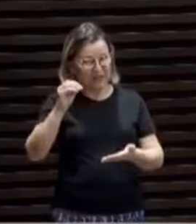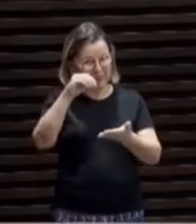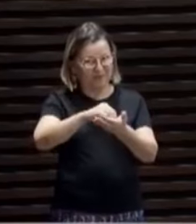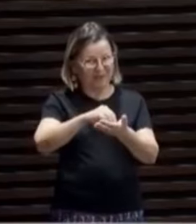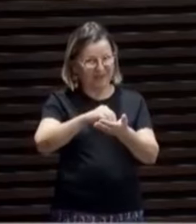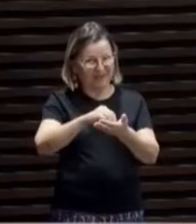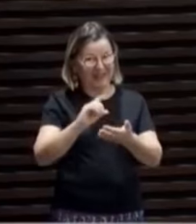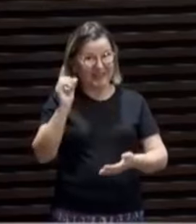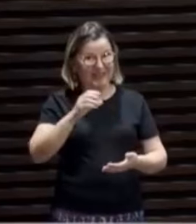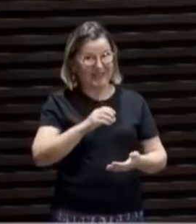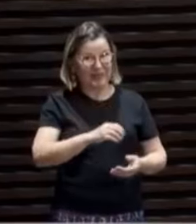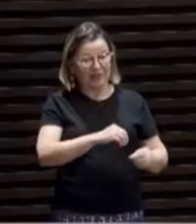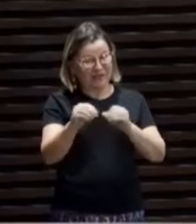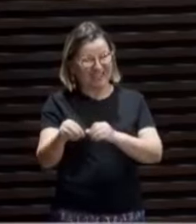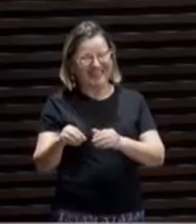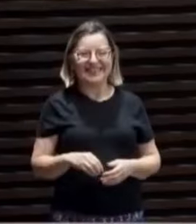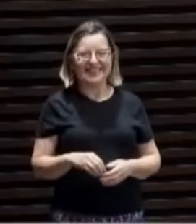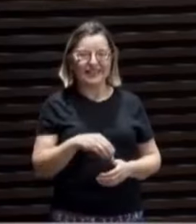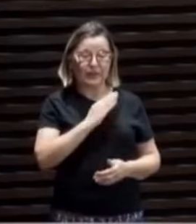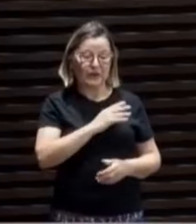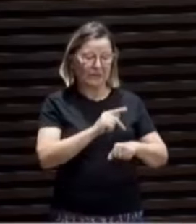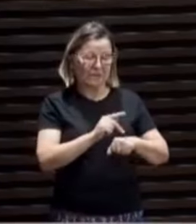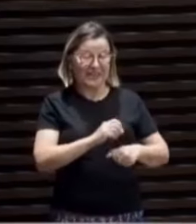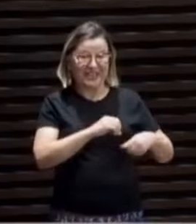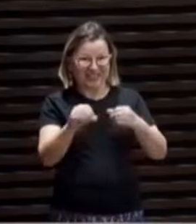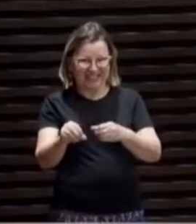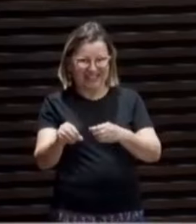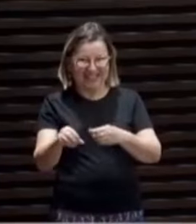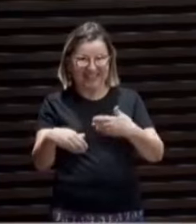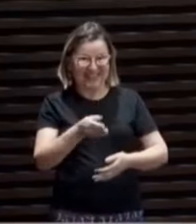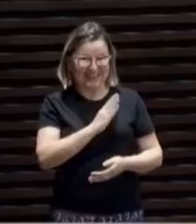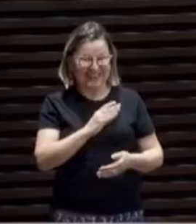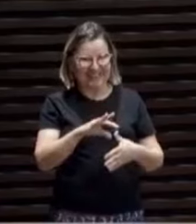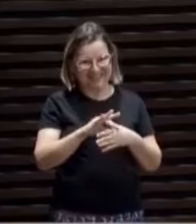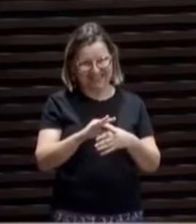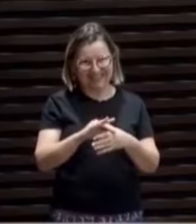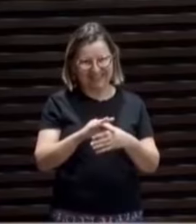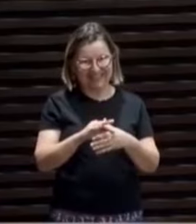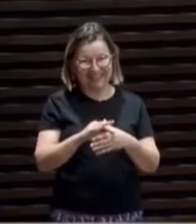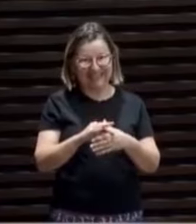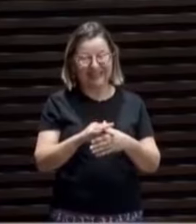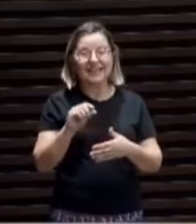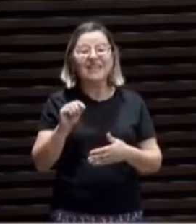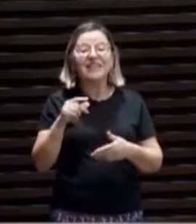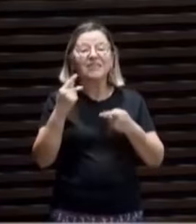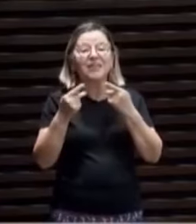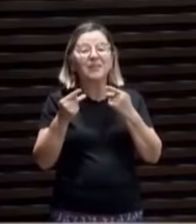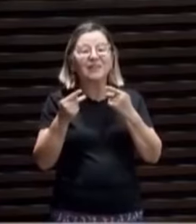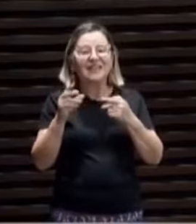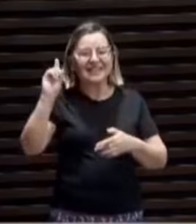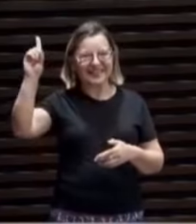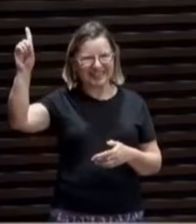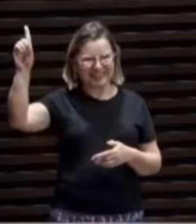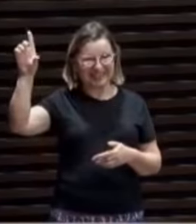é ele que tira. Tirarei de vós o coração de pedra e vos darei um coração de carne. Quem faz isso é Deus, só ele pode fazer